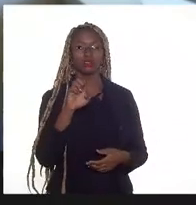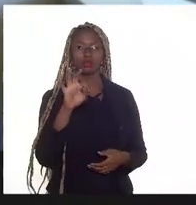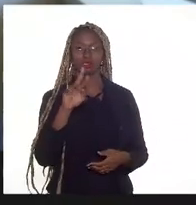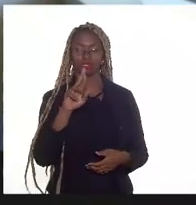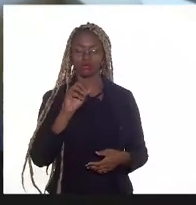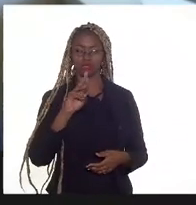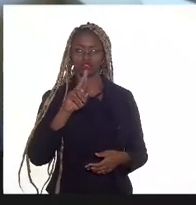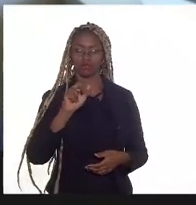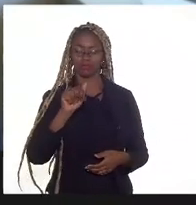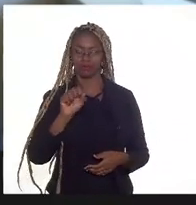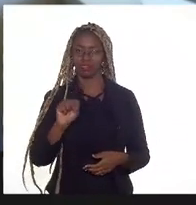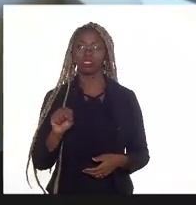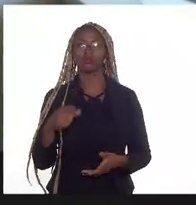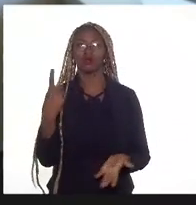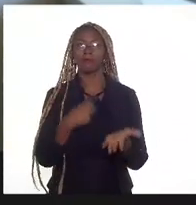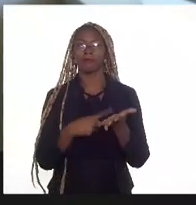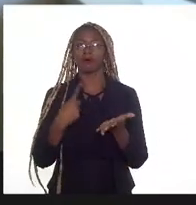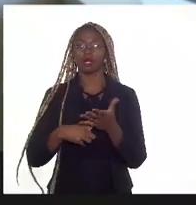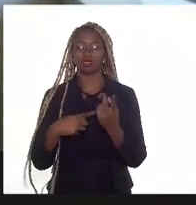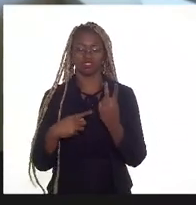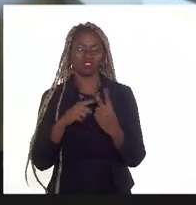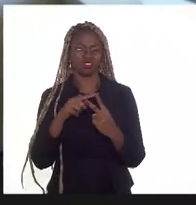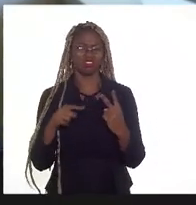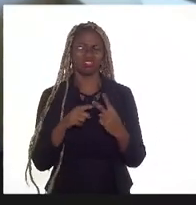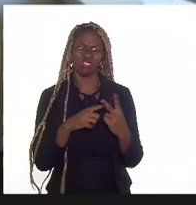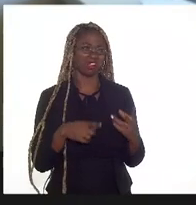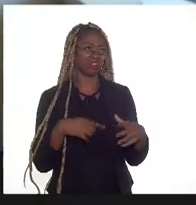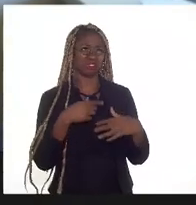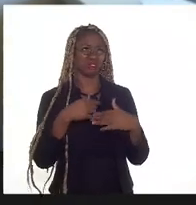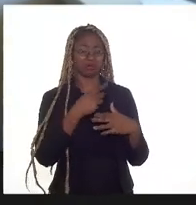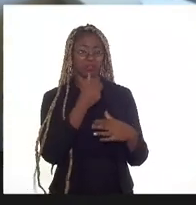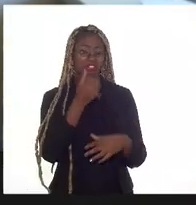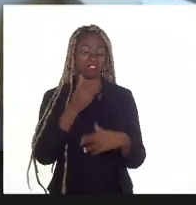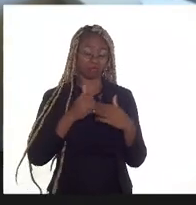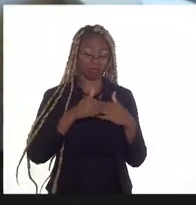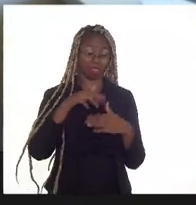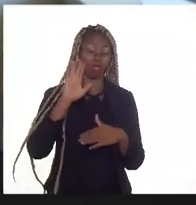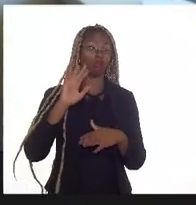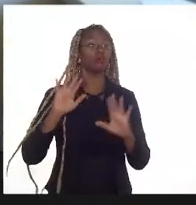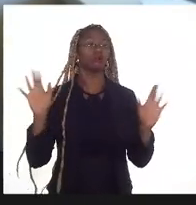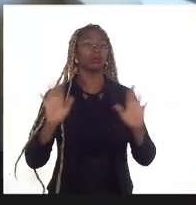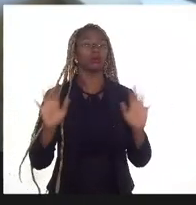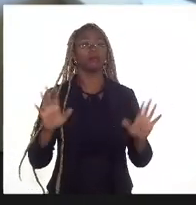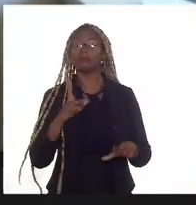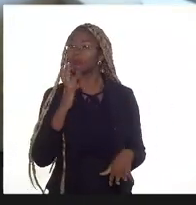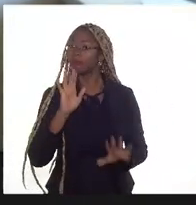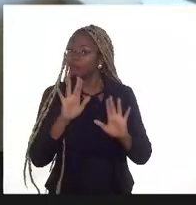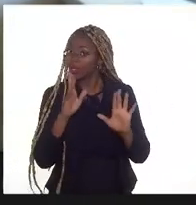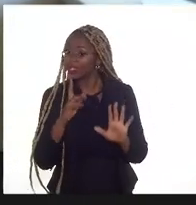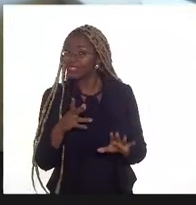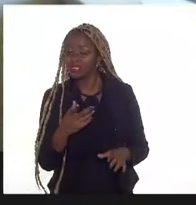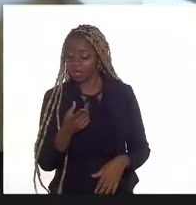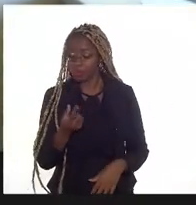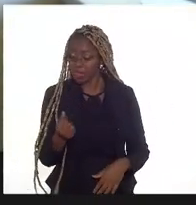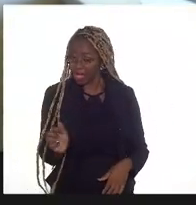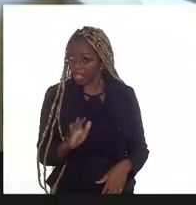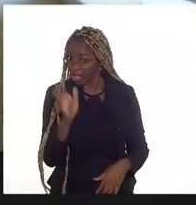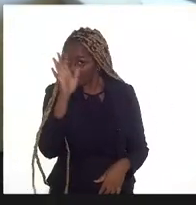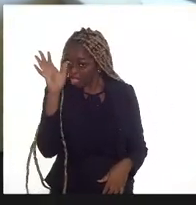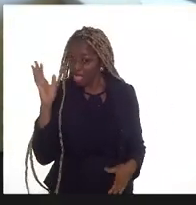dois taques, um de 26 e pouco milhões, enfim, a matéria está lá. mas a questão para mim é teórica. Olha só,